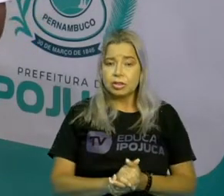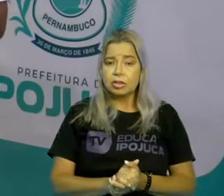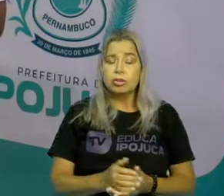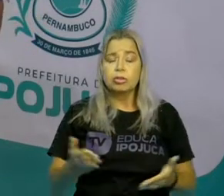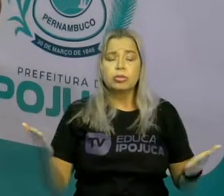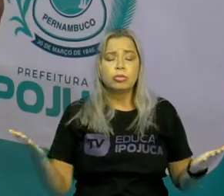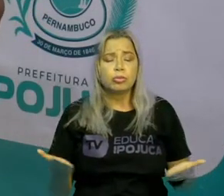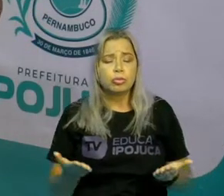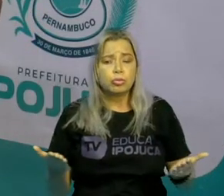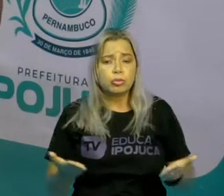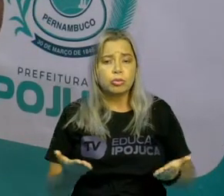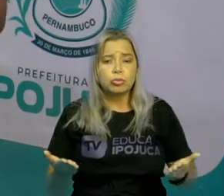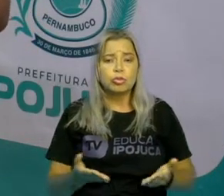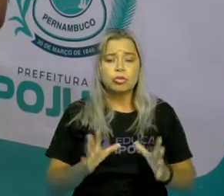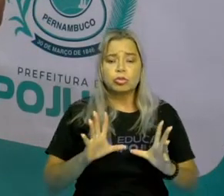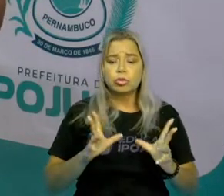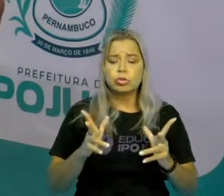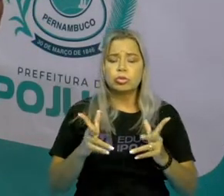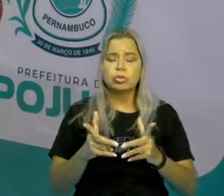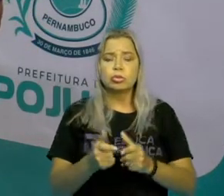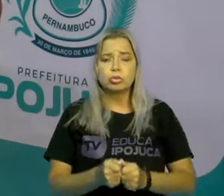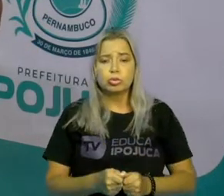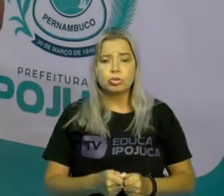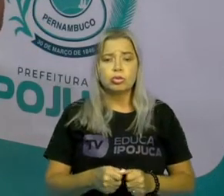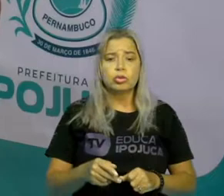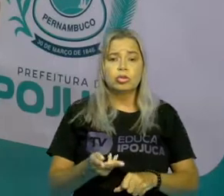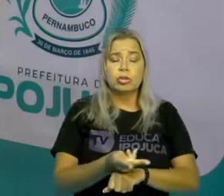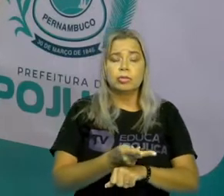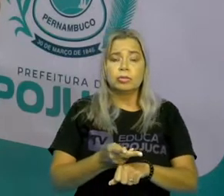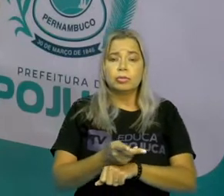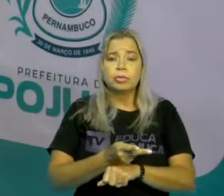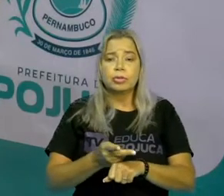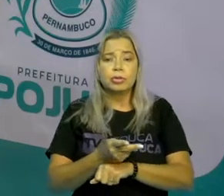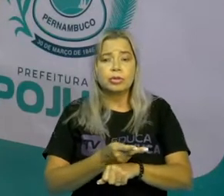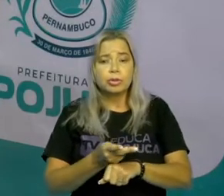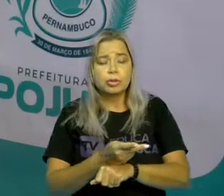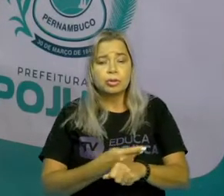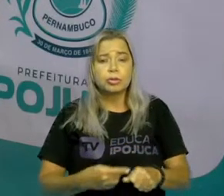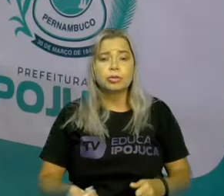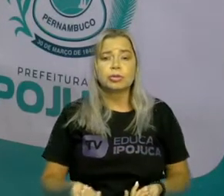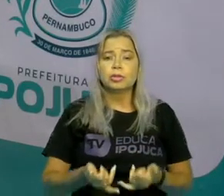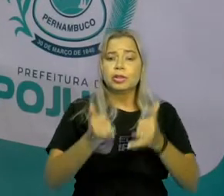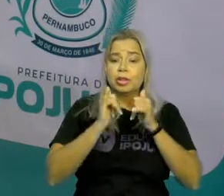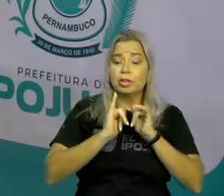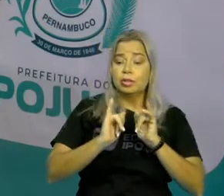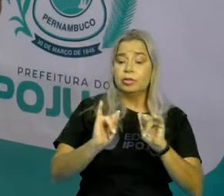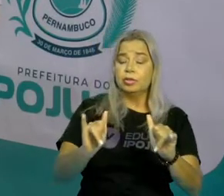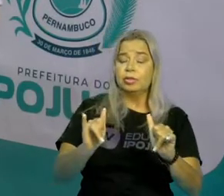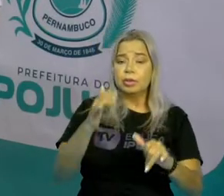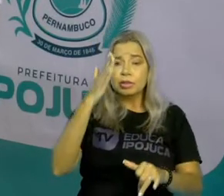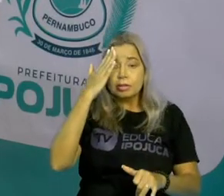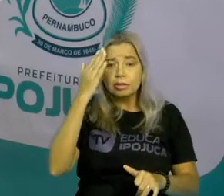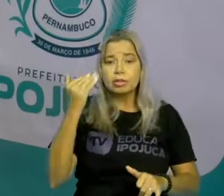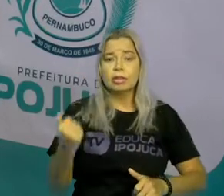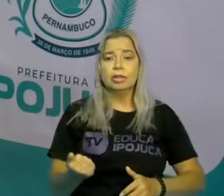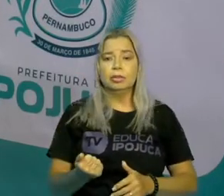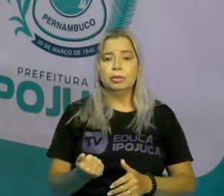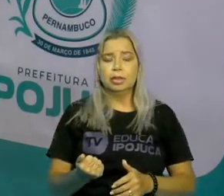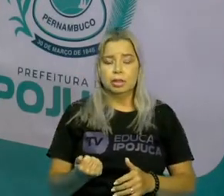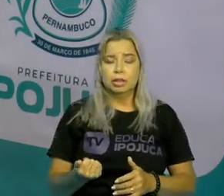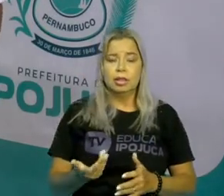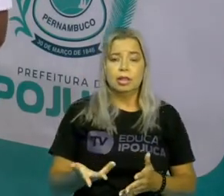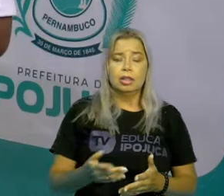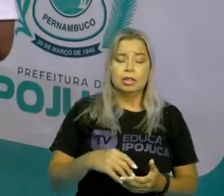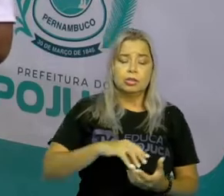informação de algum texto, de algum acontecimento, do que está acontecendo no mundo, ao seu entorno, né? É justamente essa proposta da